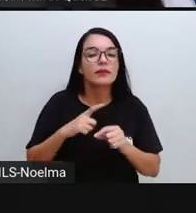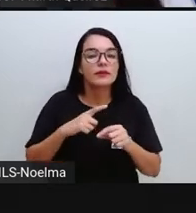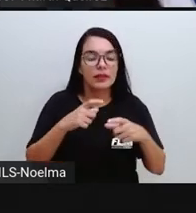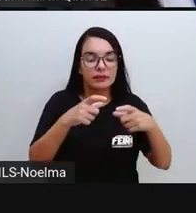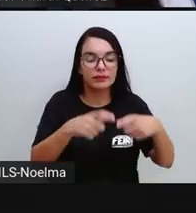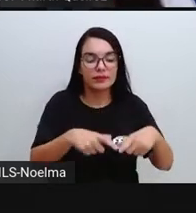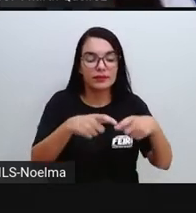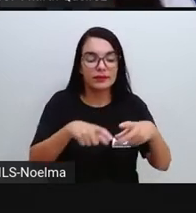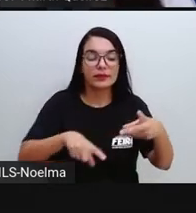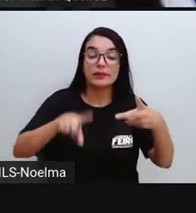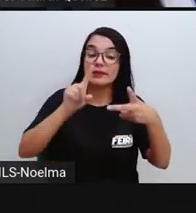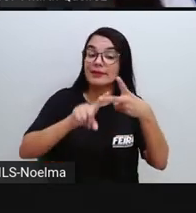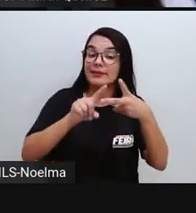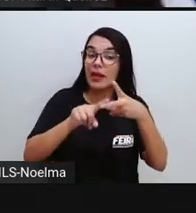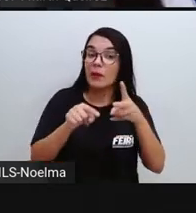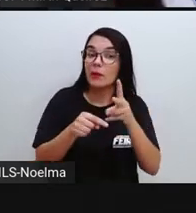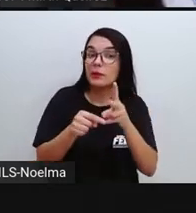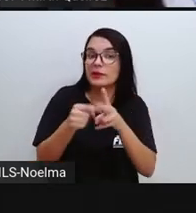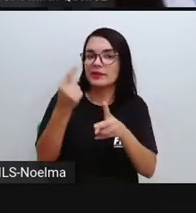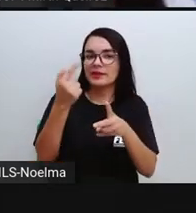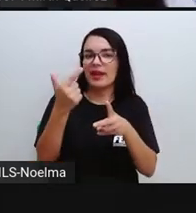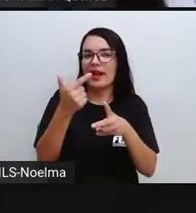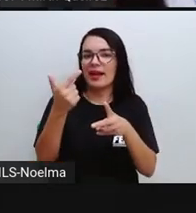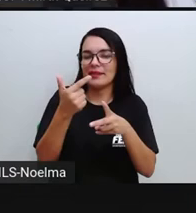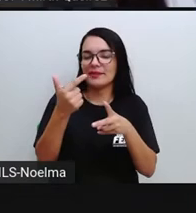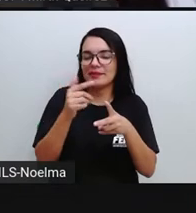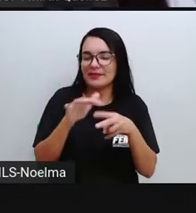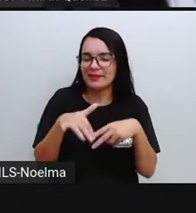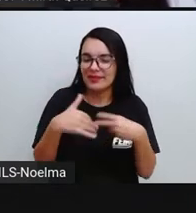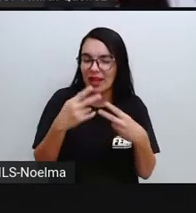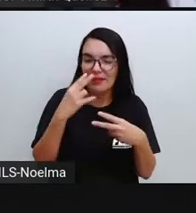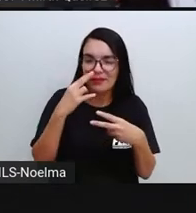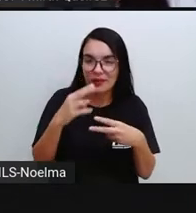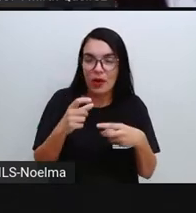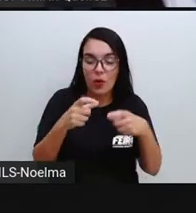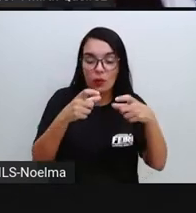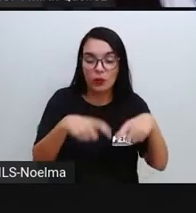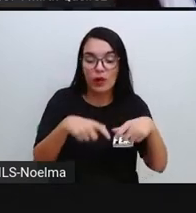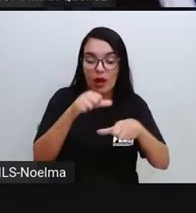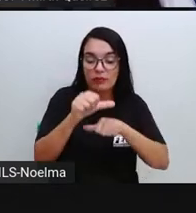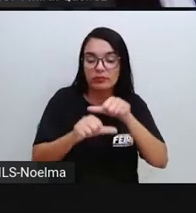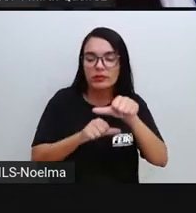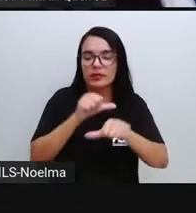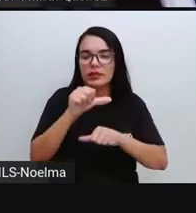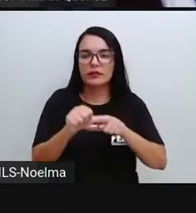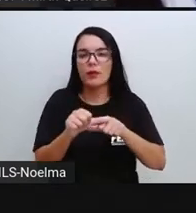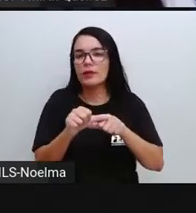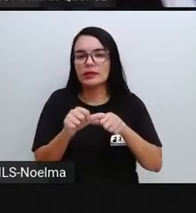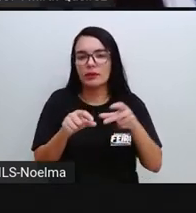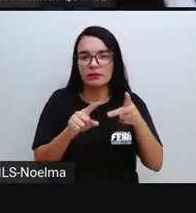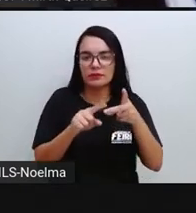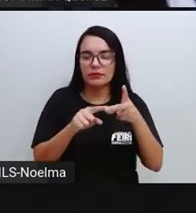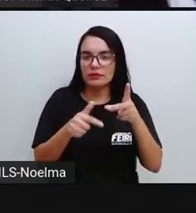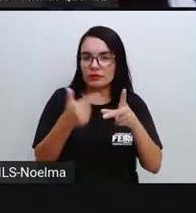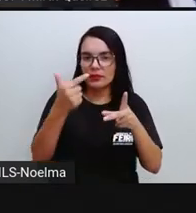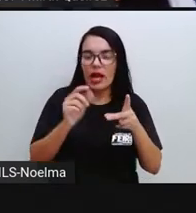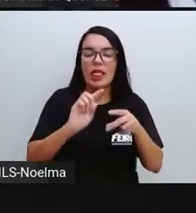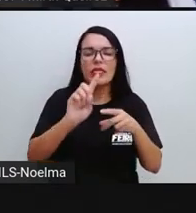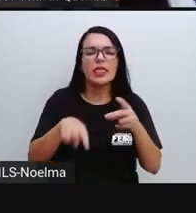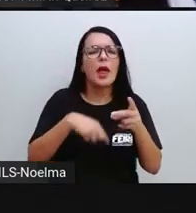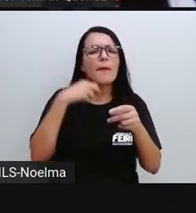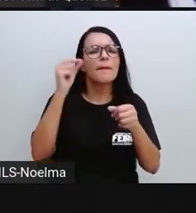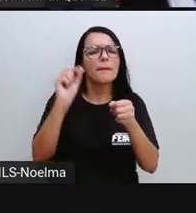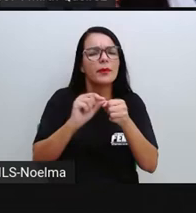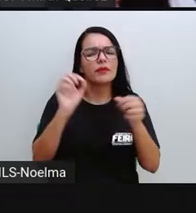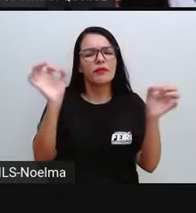secundário, certo? Então, o setor secundário é o setor da transformação. E depois de produzido esse